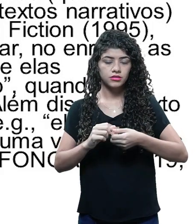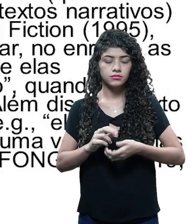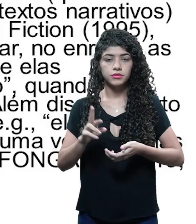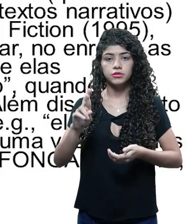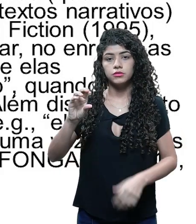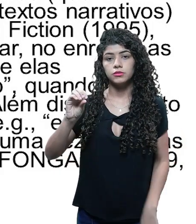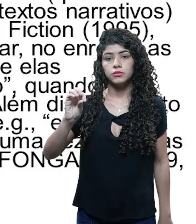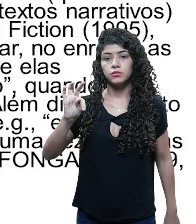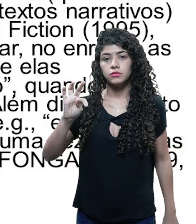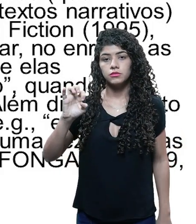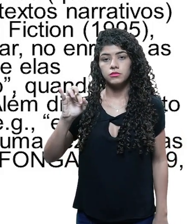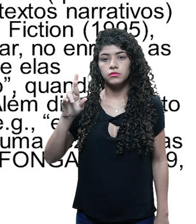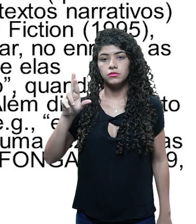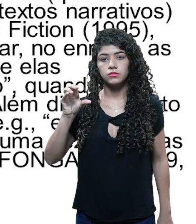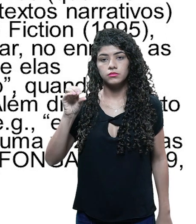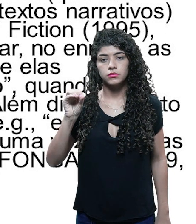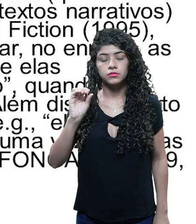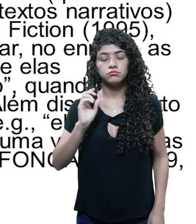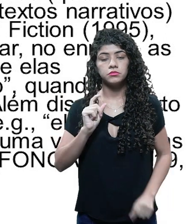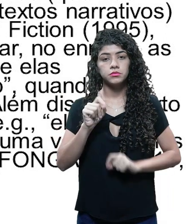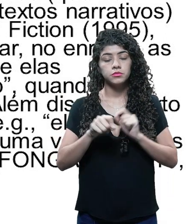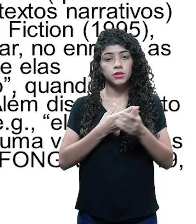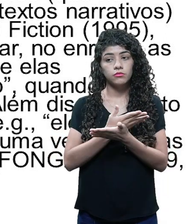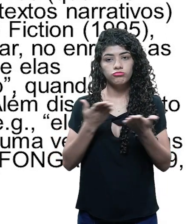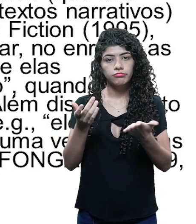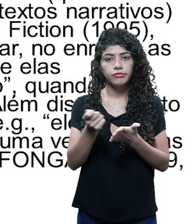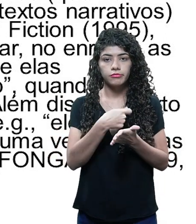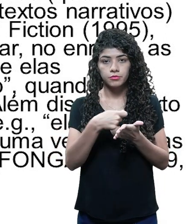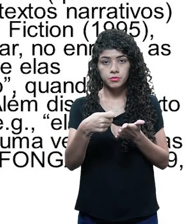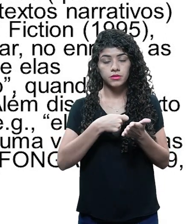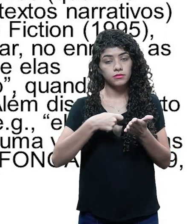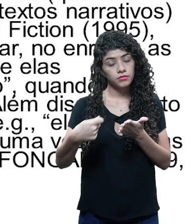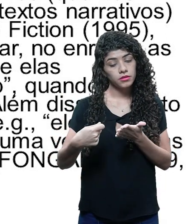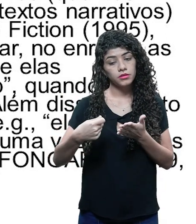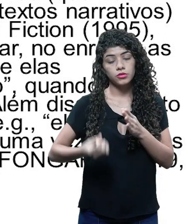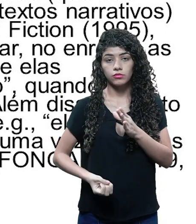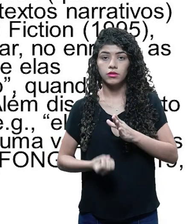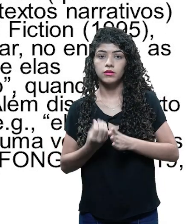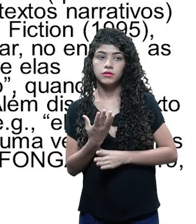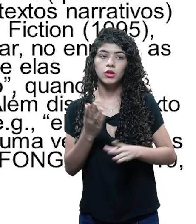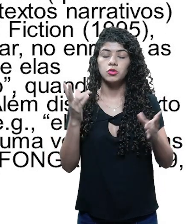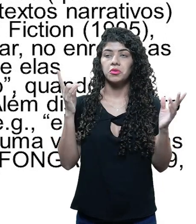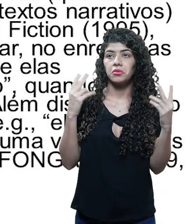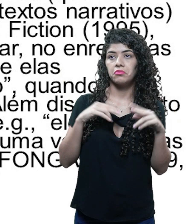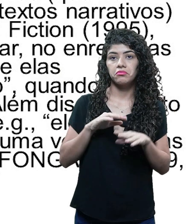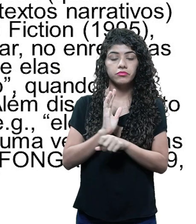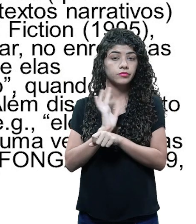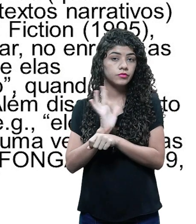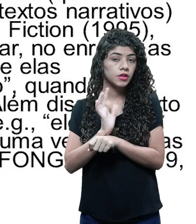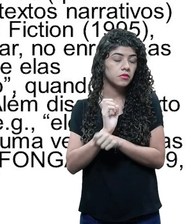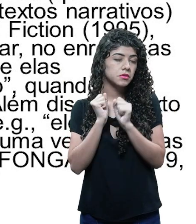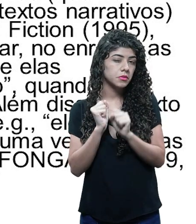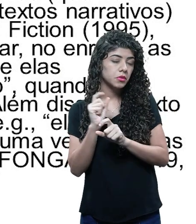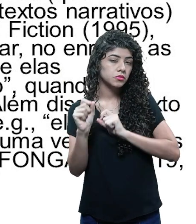certo? Num roteiro, que é um objeto que você vai escrever para que ele dê origem a um filme,